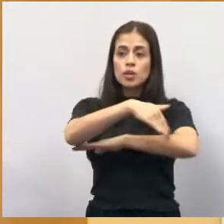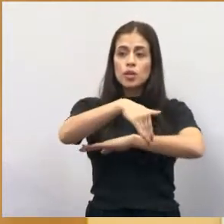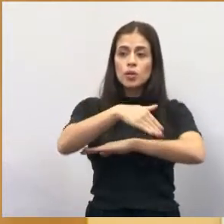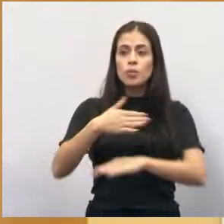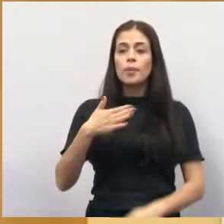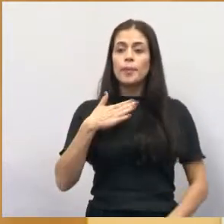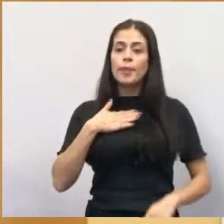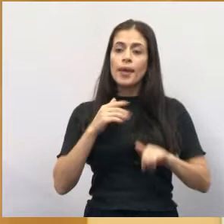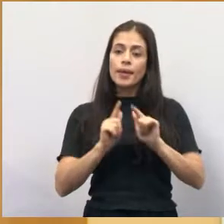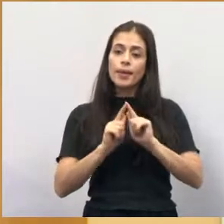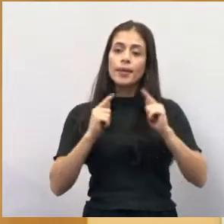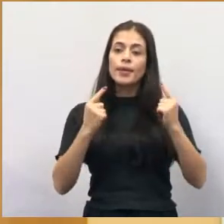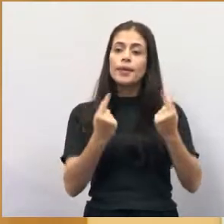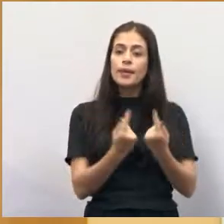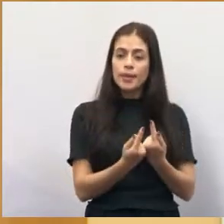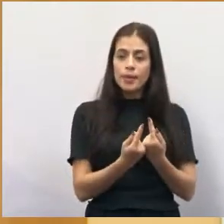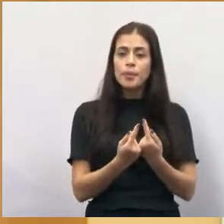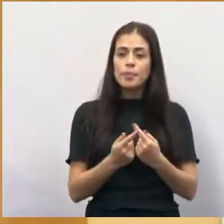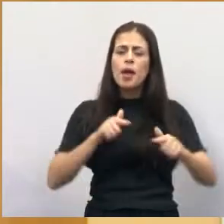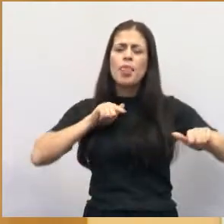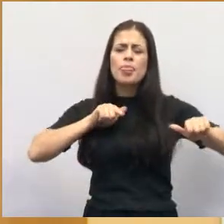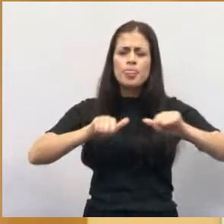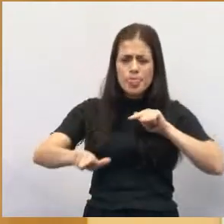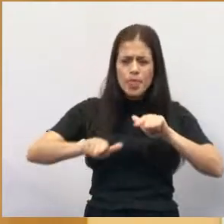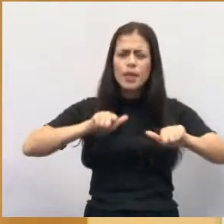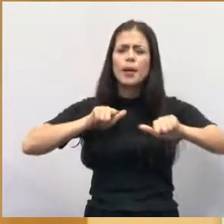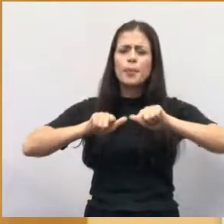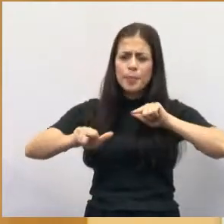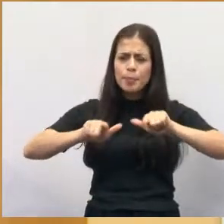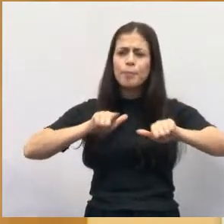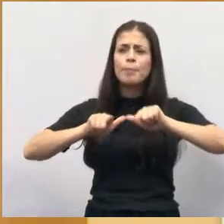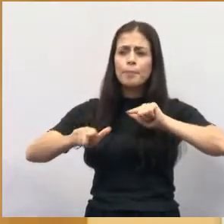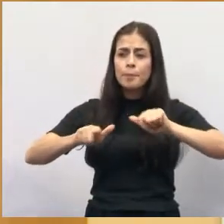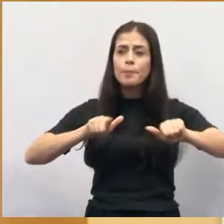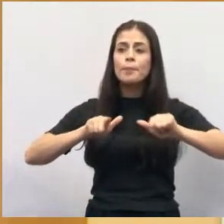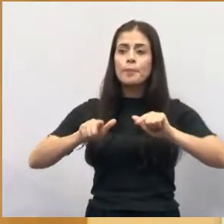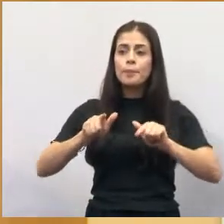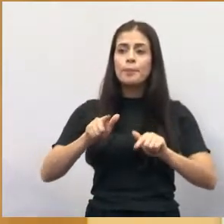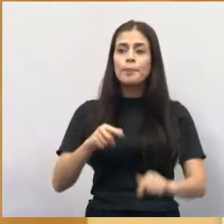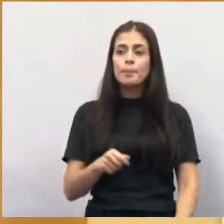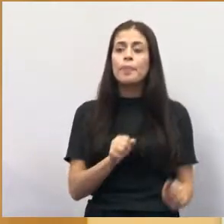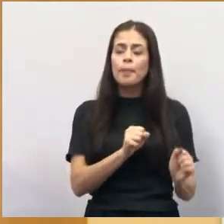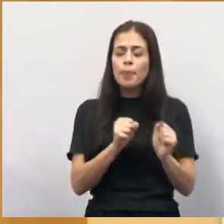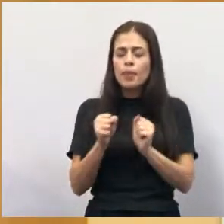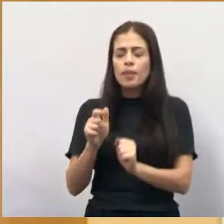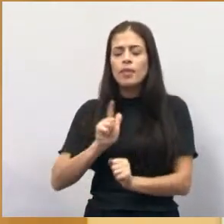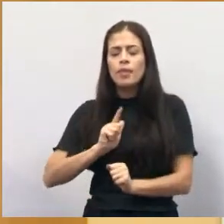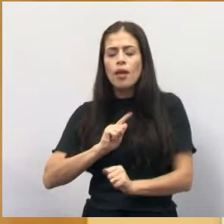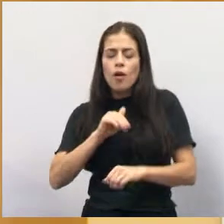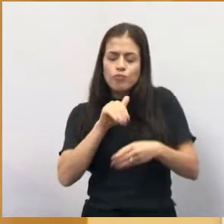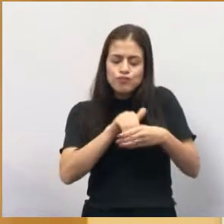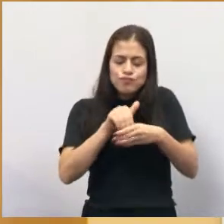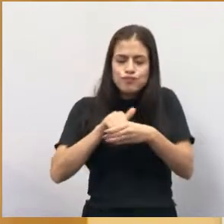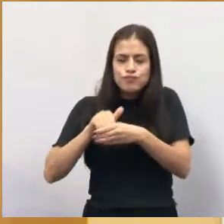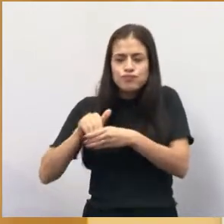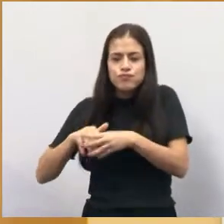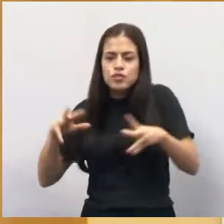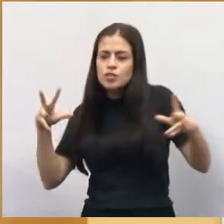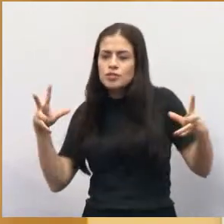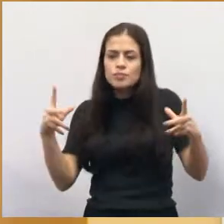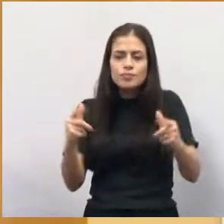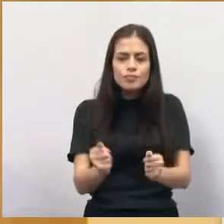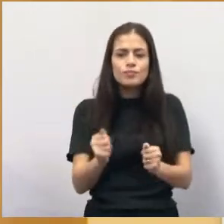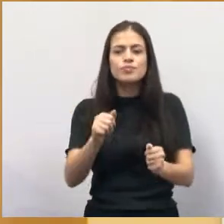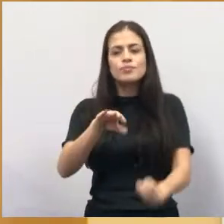equipe, que trabalhou incansavelmente para que a gente pudesse ter uma votação como essa, espetacular